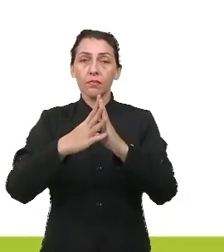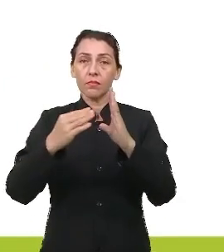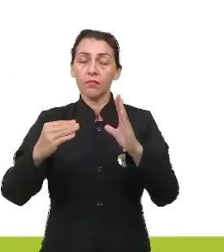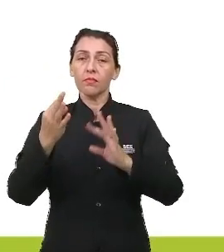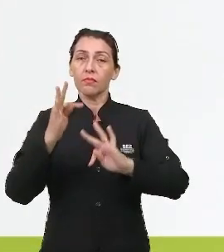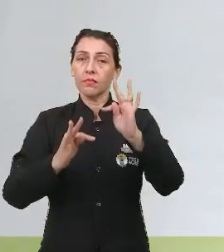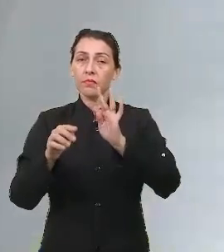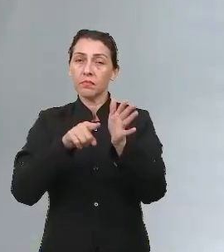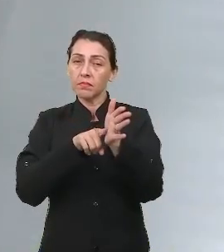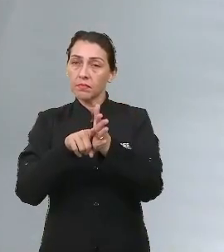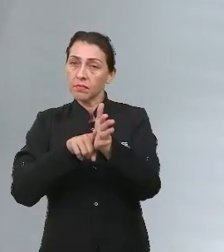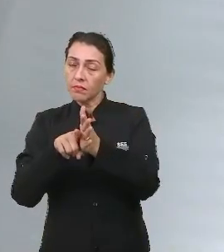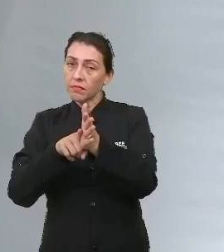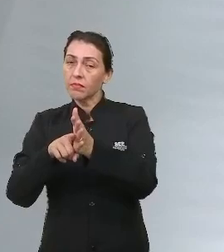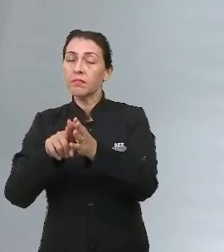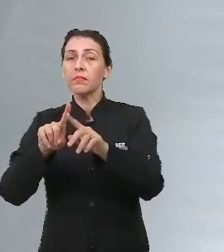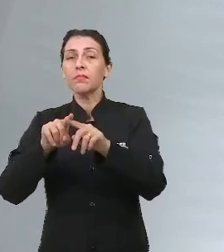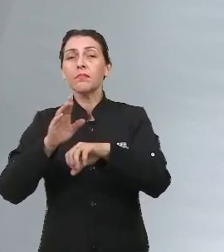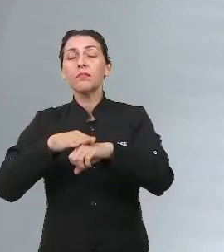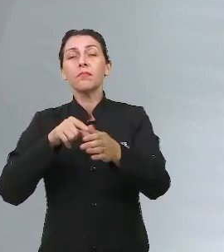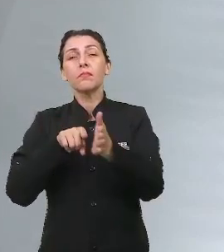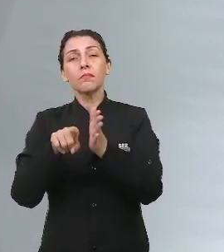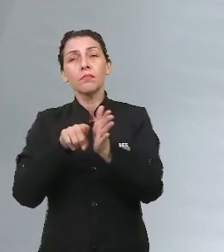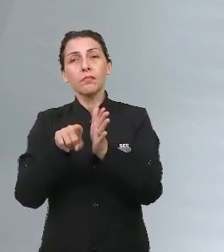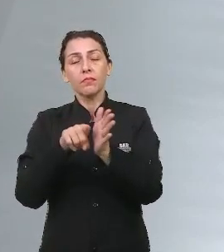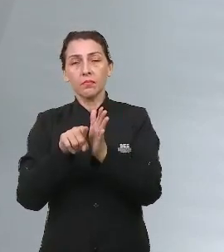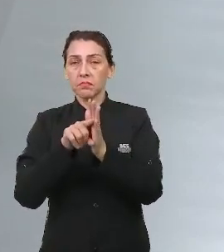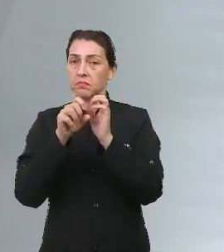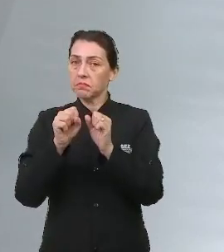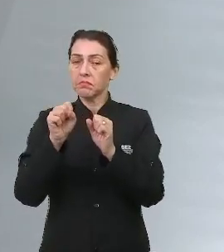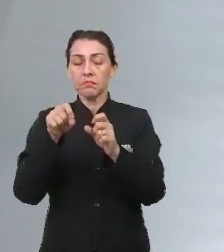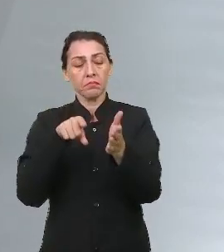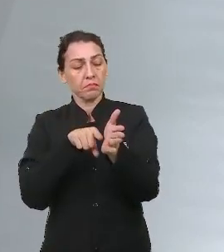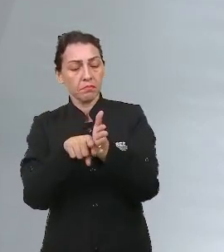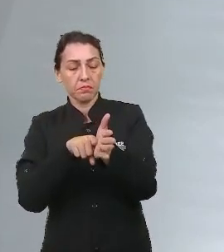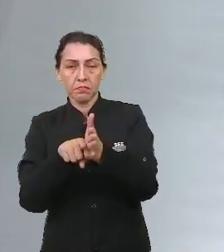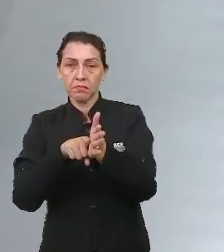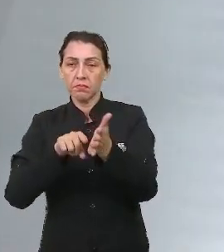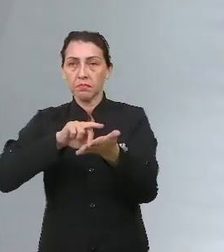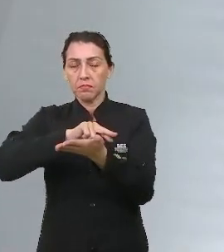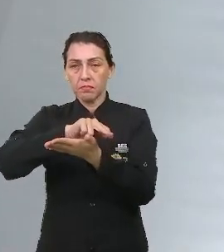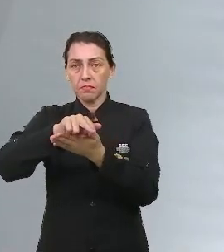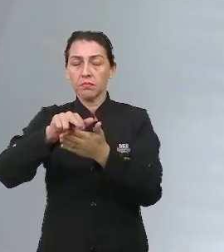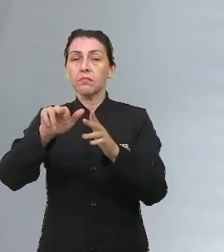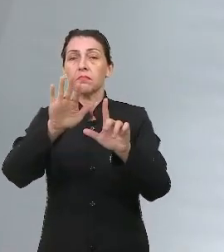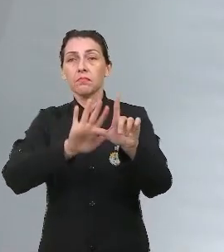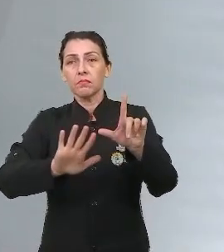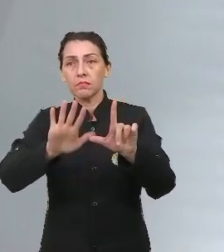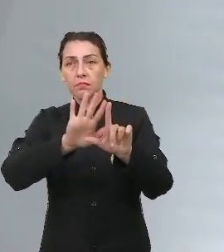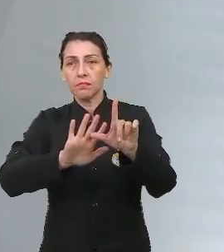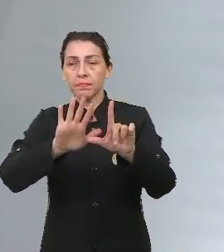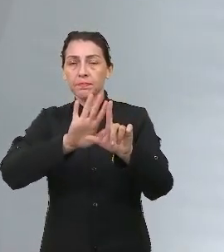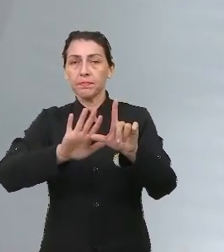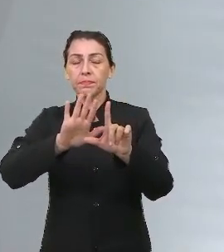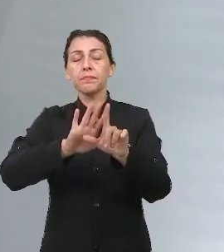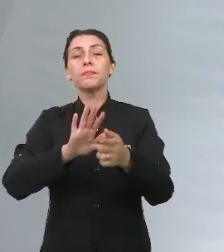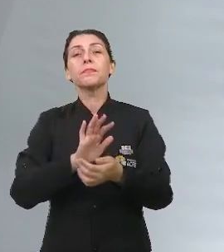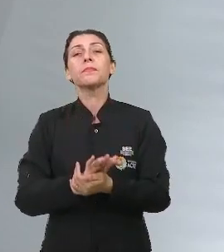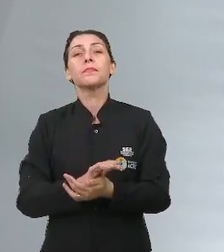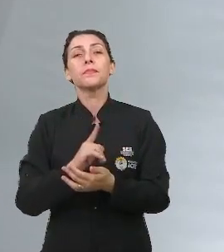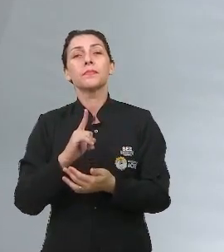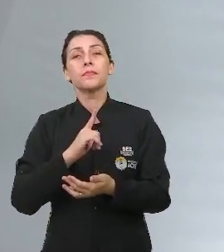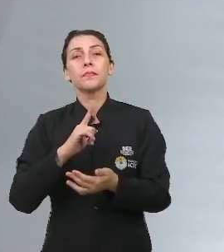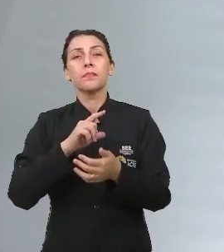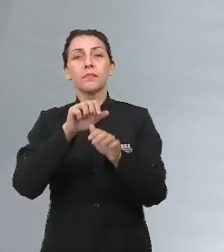Bom, pesquisem mais questões sobre isso, você pode pesquisar nas diversas plataformas, é sobre questões que trabalham